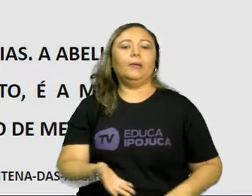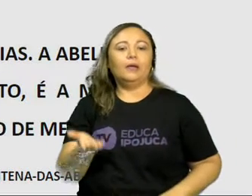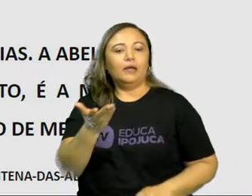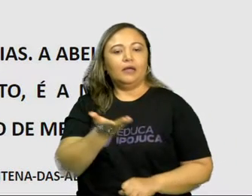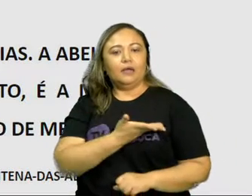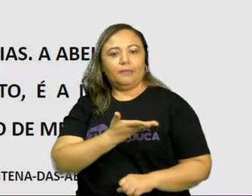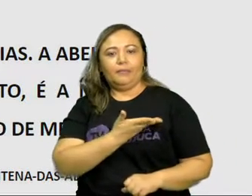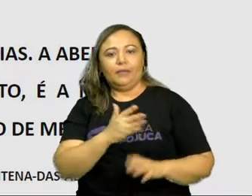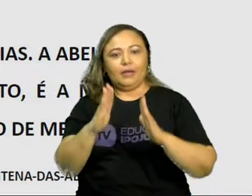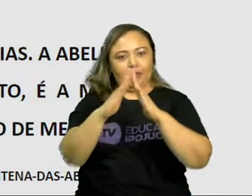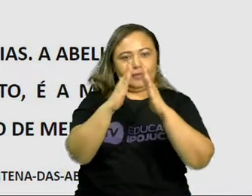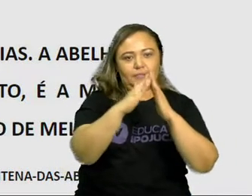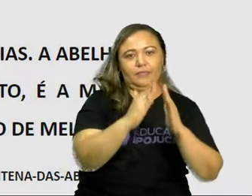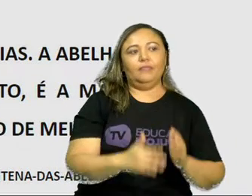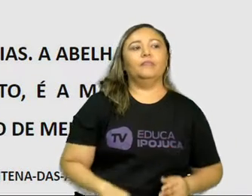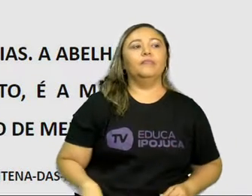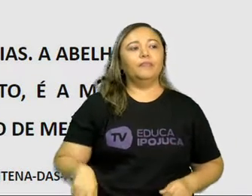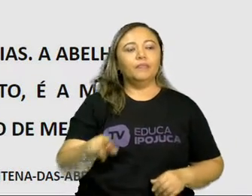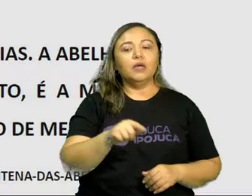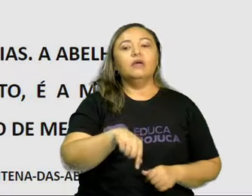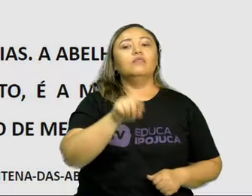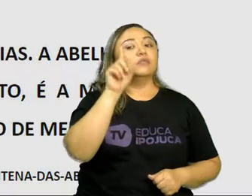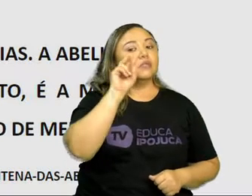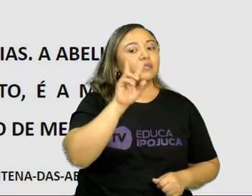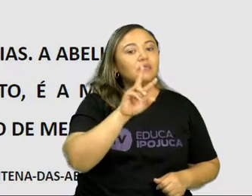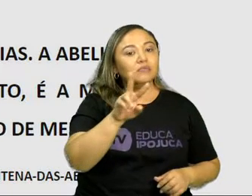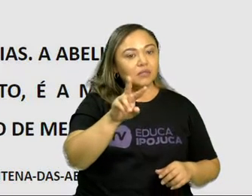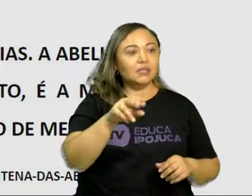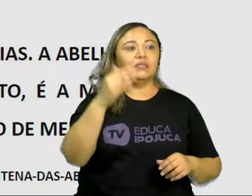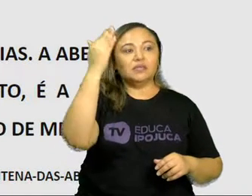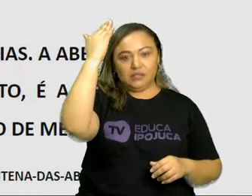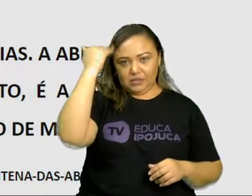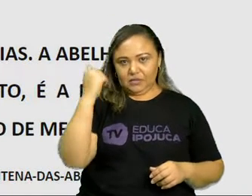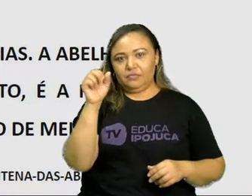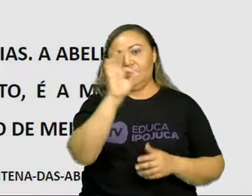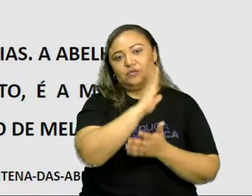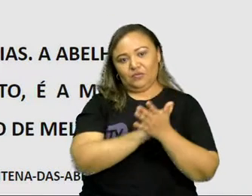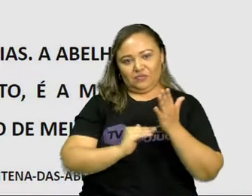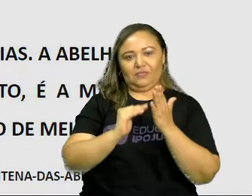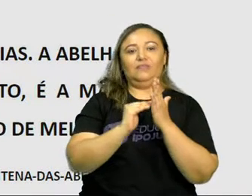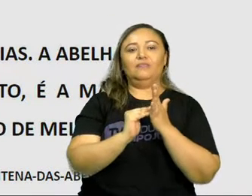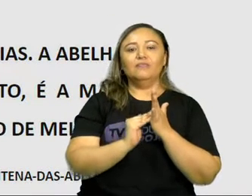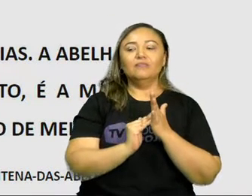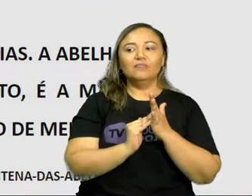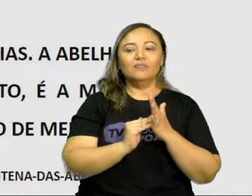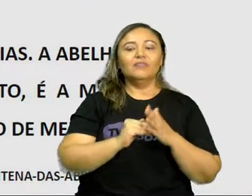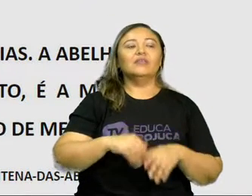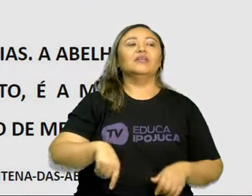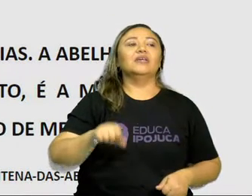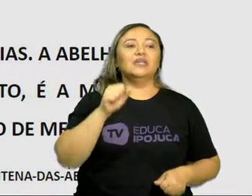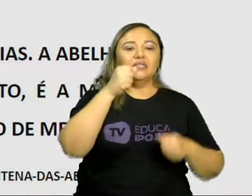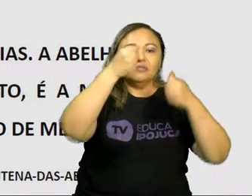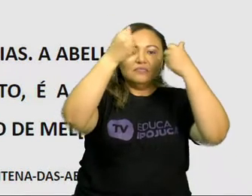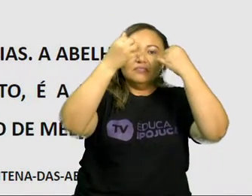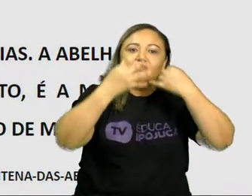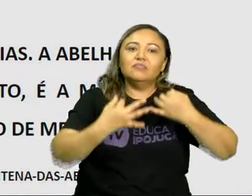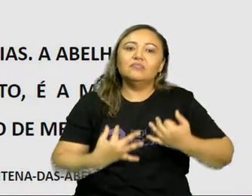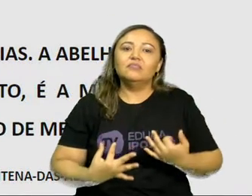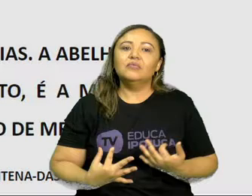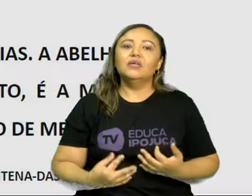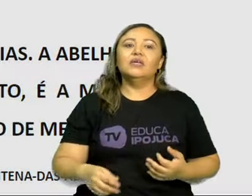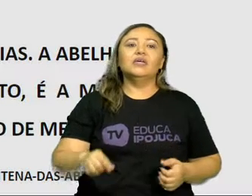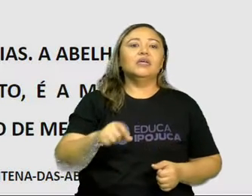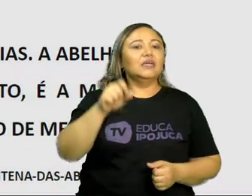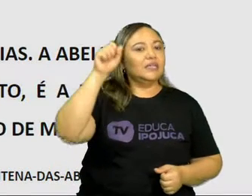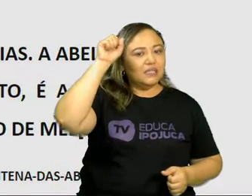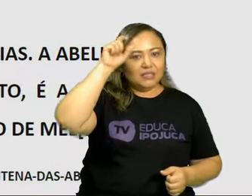acompanha a CHC, certamente já sabe disso tudo. Mas, e se eu te contar que esta